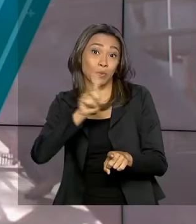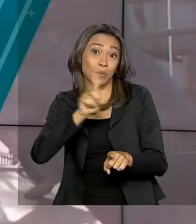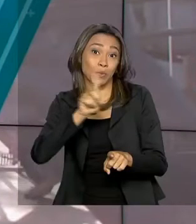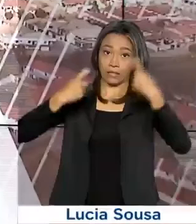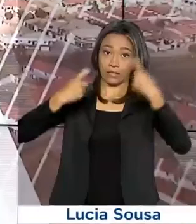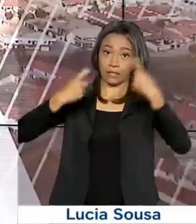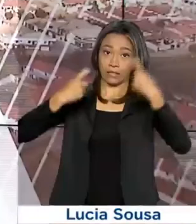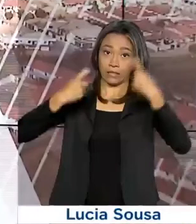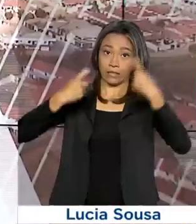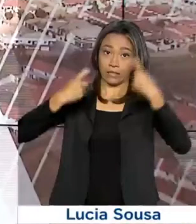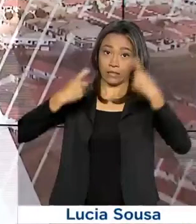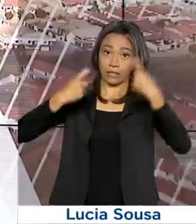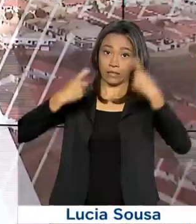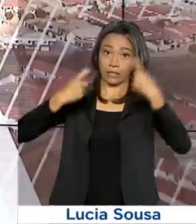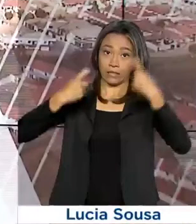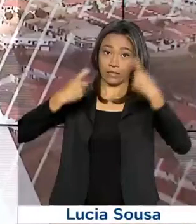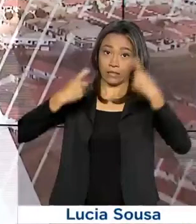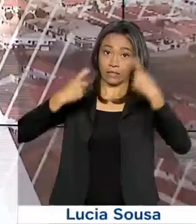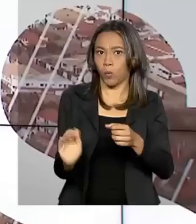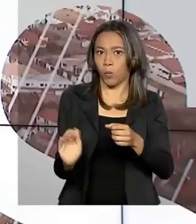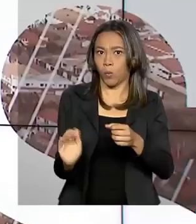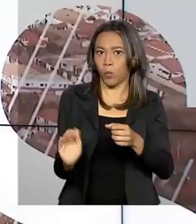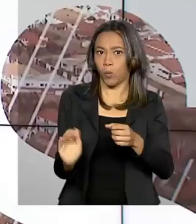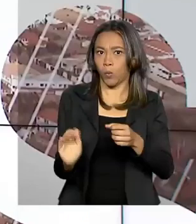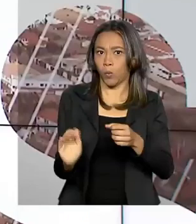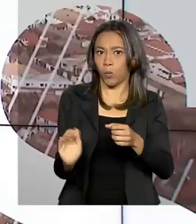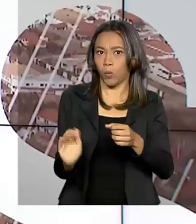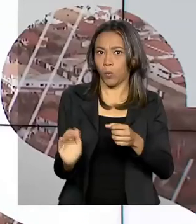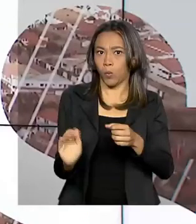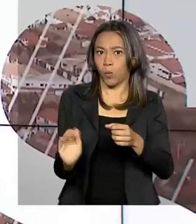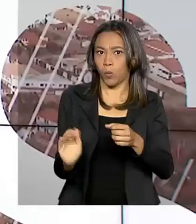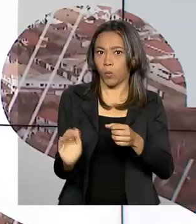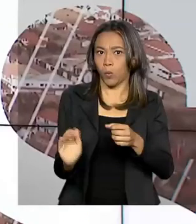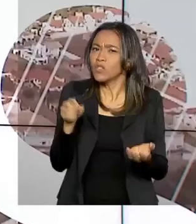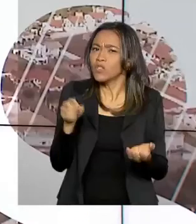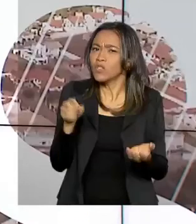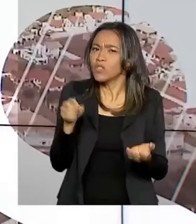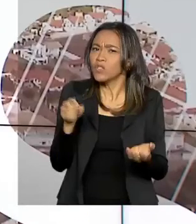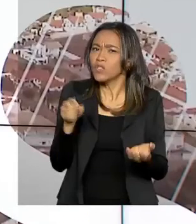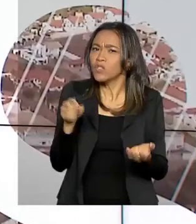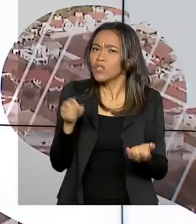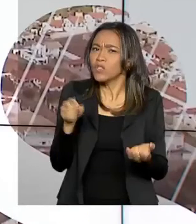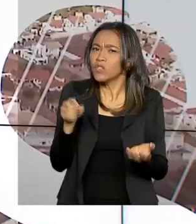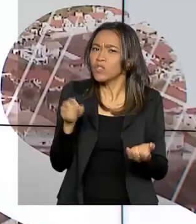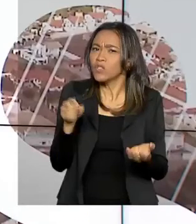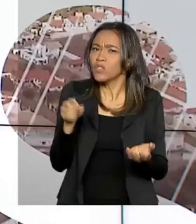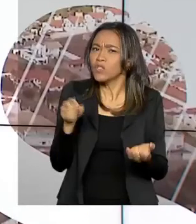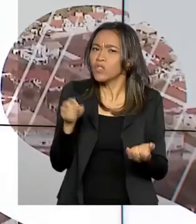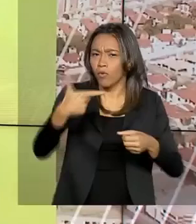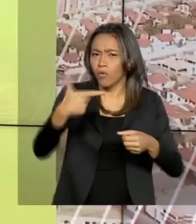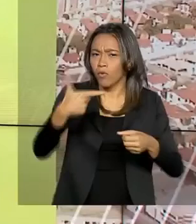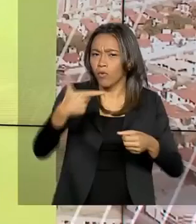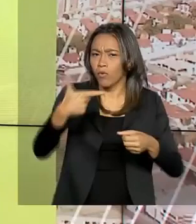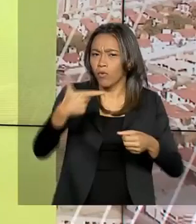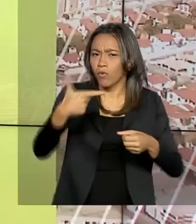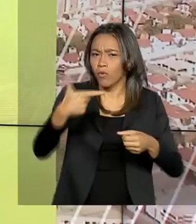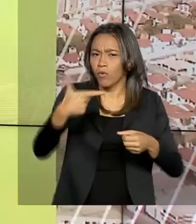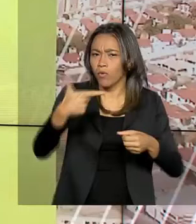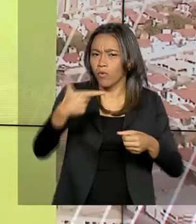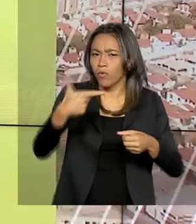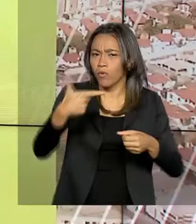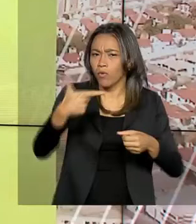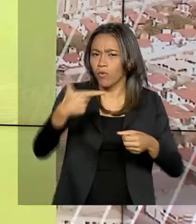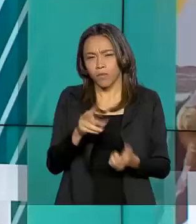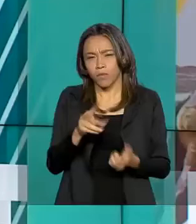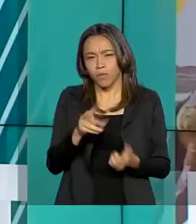barril de petróleo. Como essa crise pode afetar os preços dos combustíveis aqui no Brasil? Vamos ver agora na reportagem de